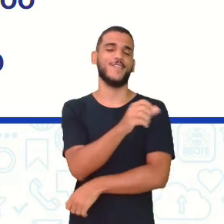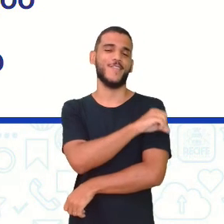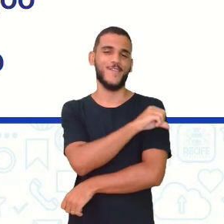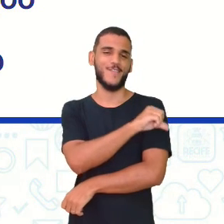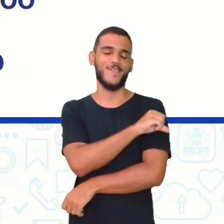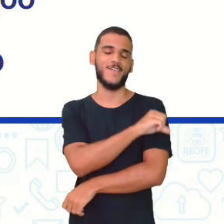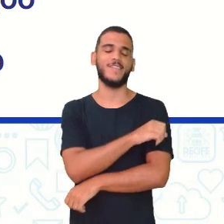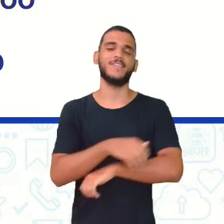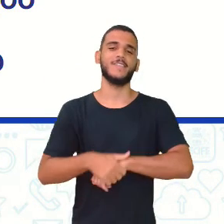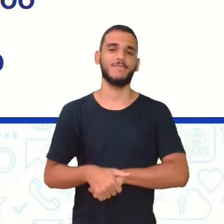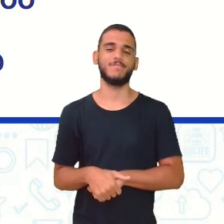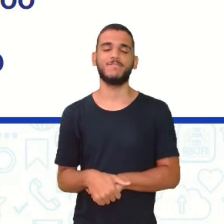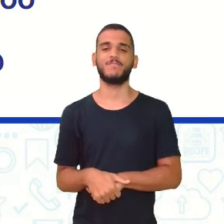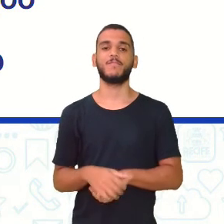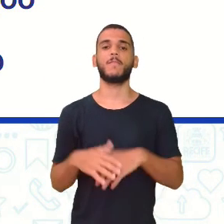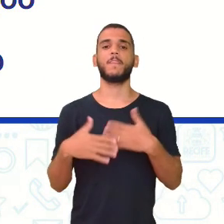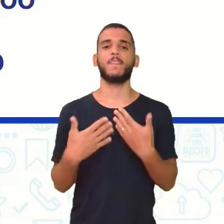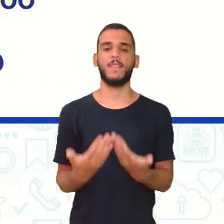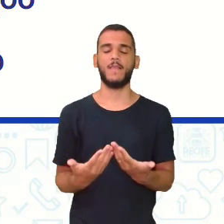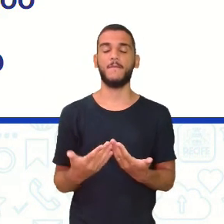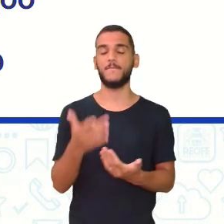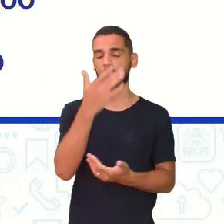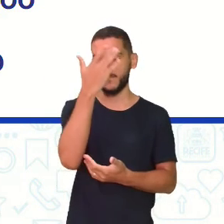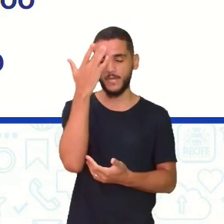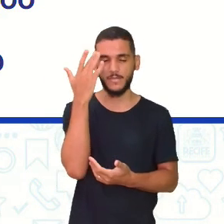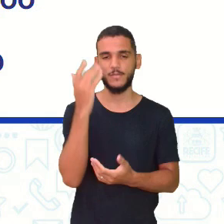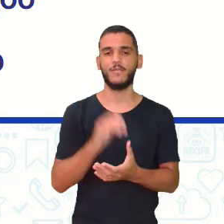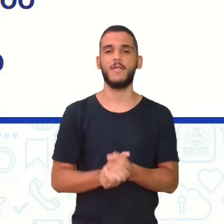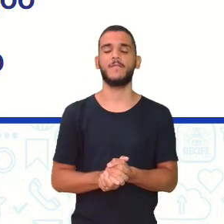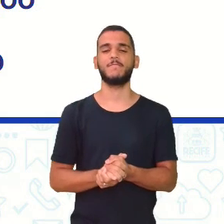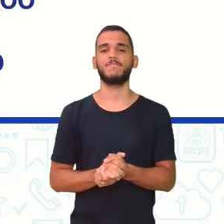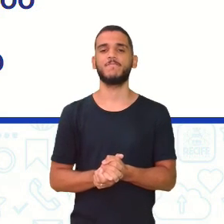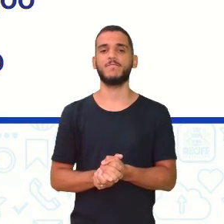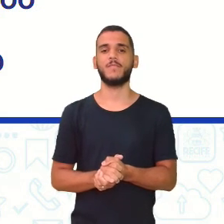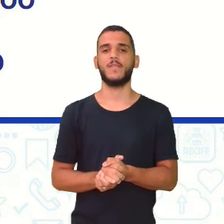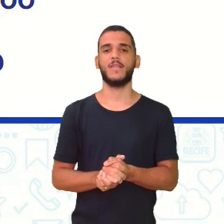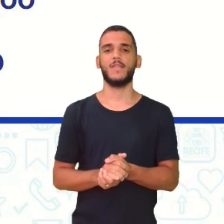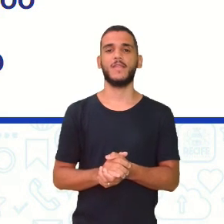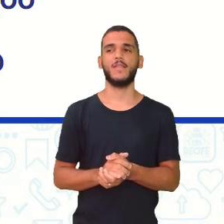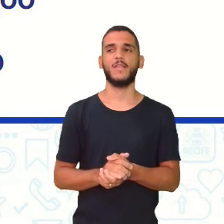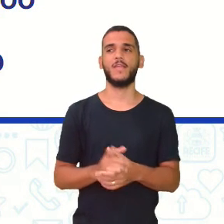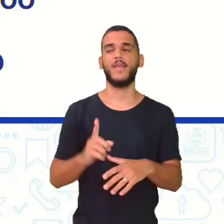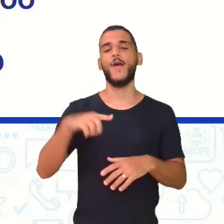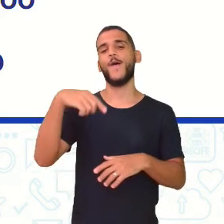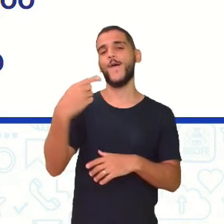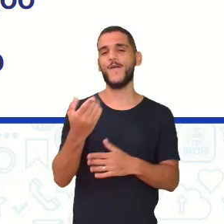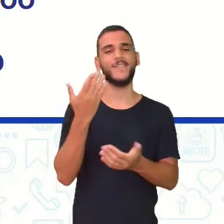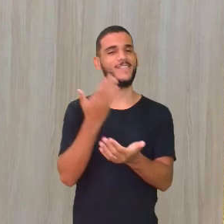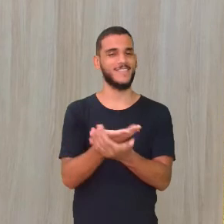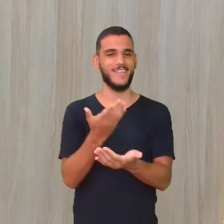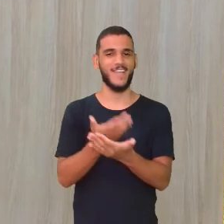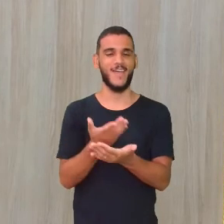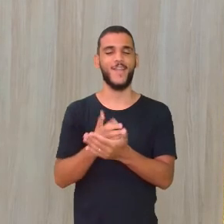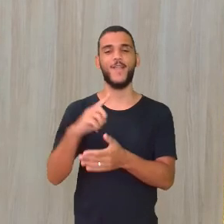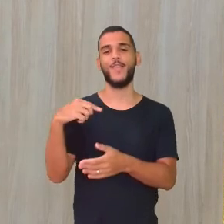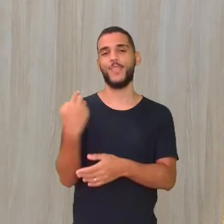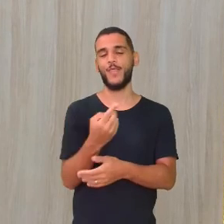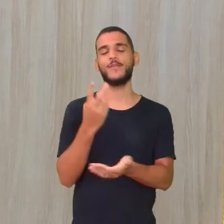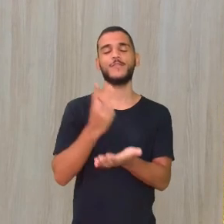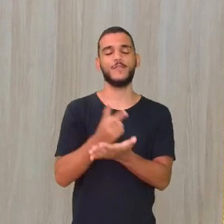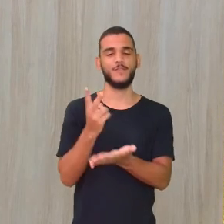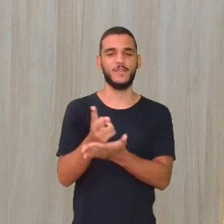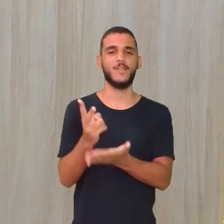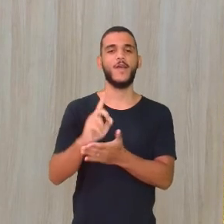Queridos Então meus amores Meus queridos Até as cenas Do próximo capítulo A gente vai continuar Na